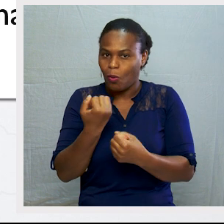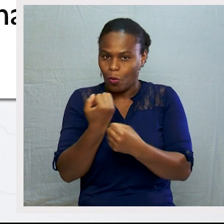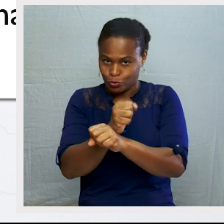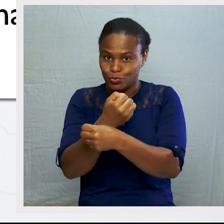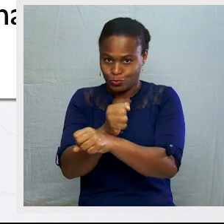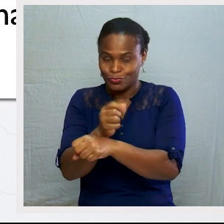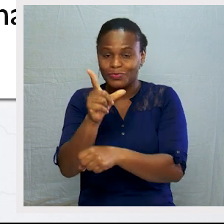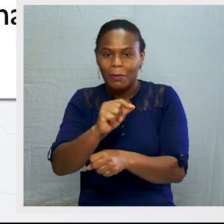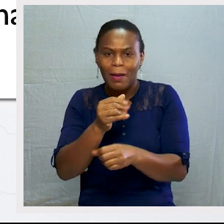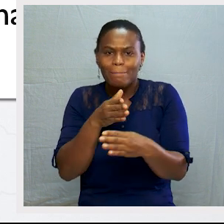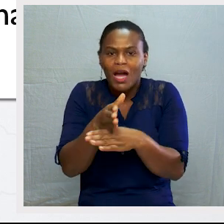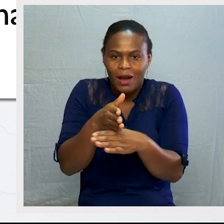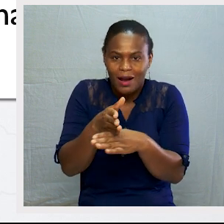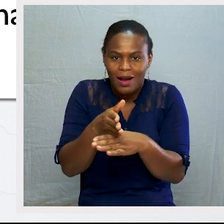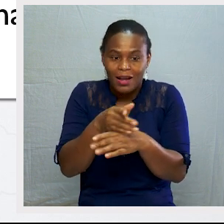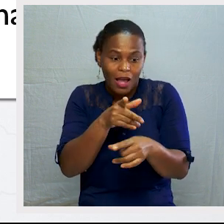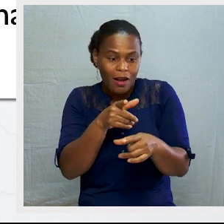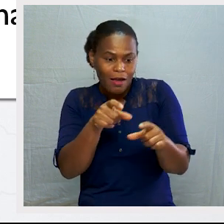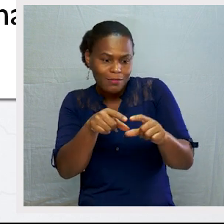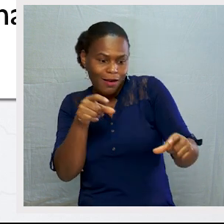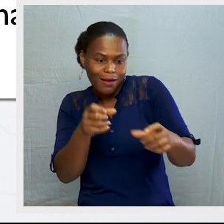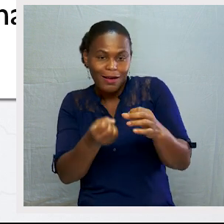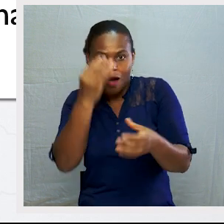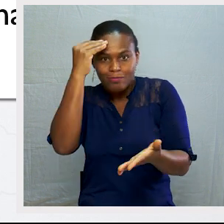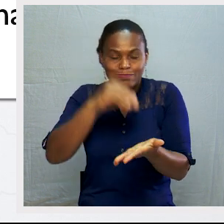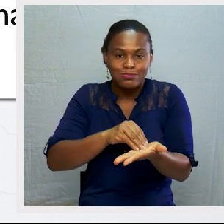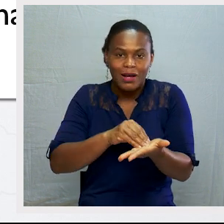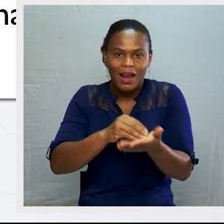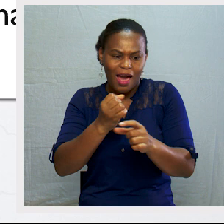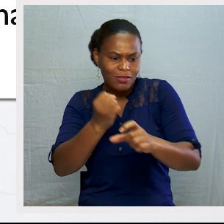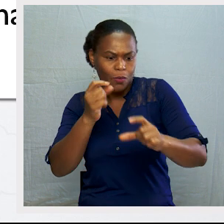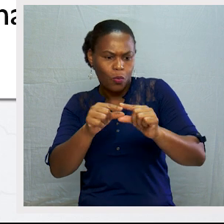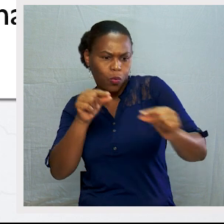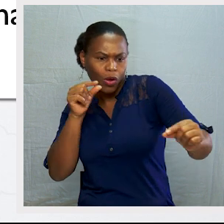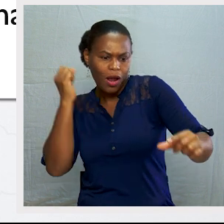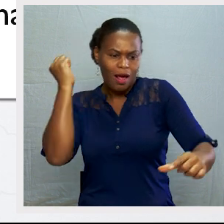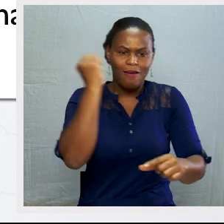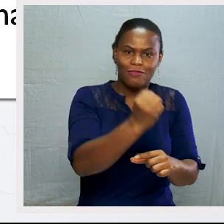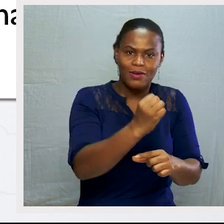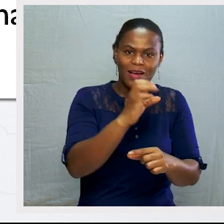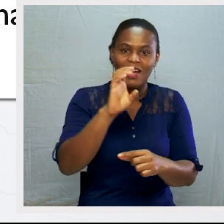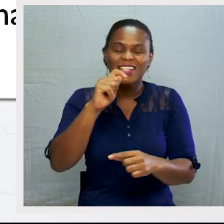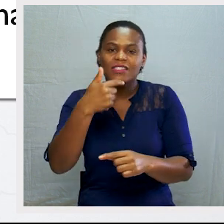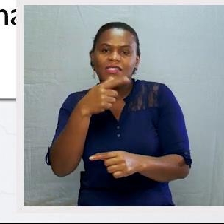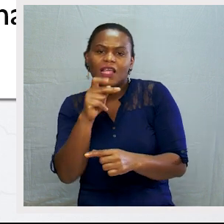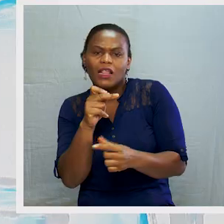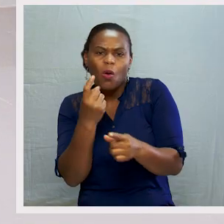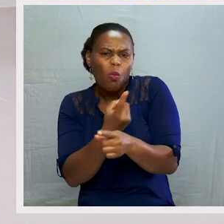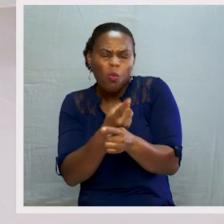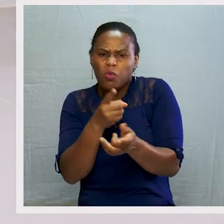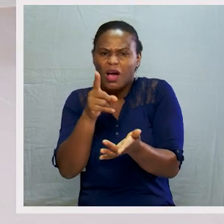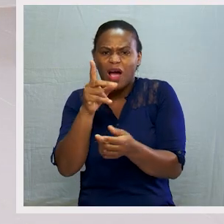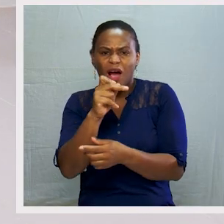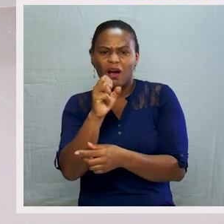materiais, inventaram lanças, agulhas, foices, setas e raspadoras.